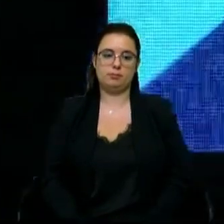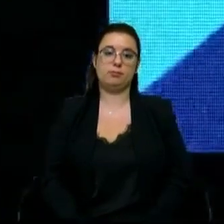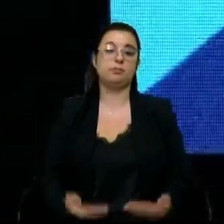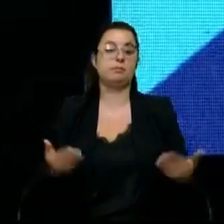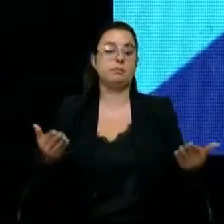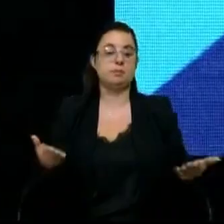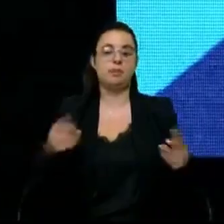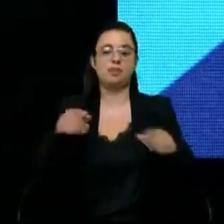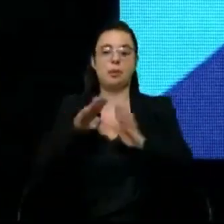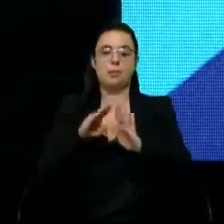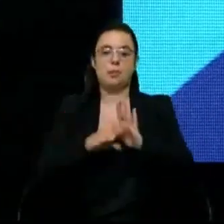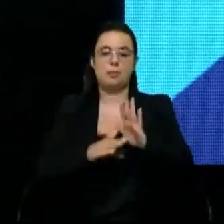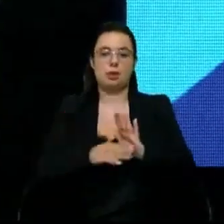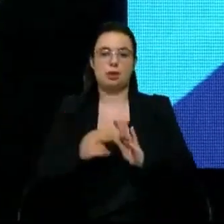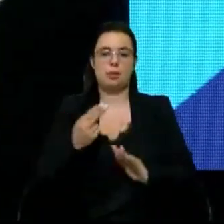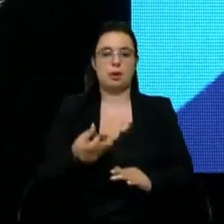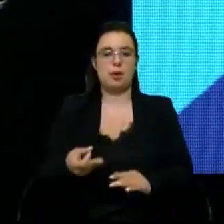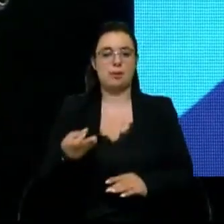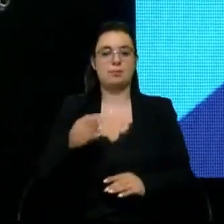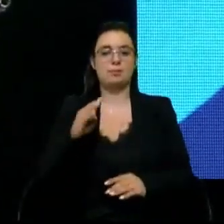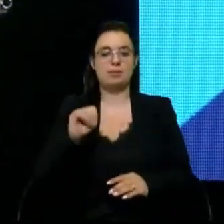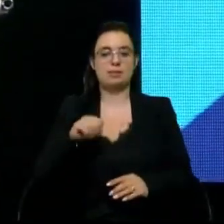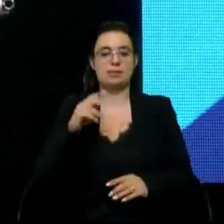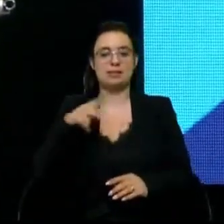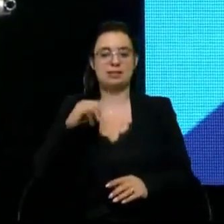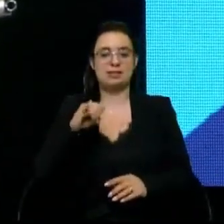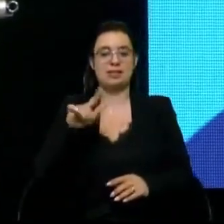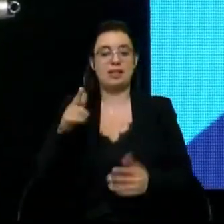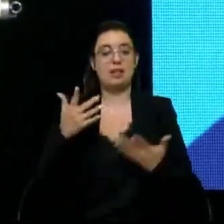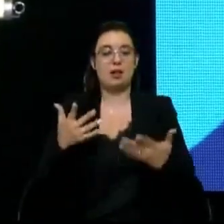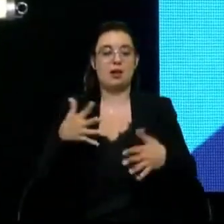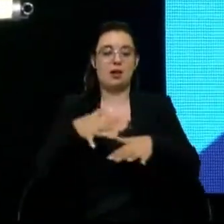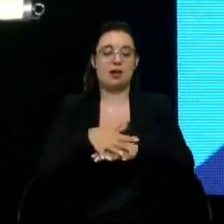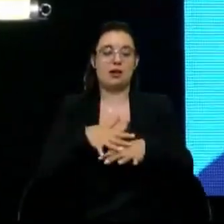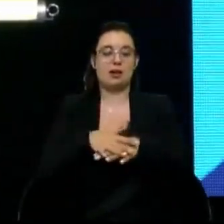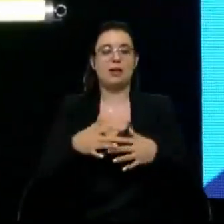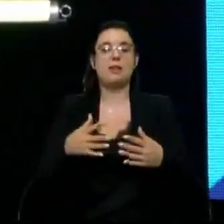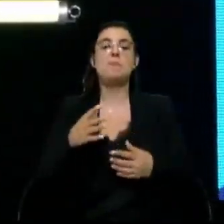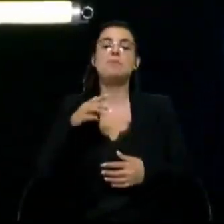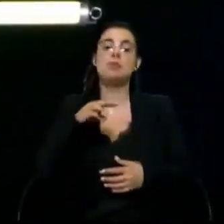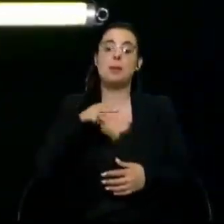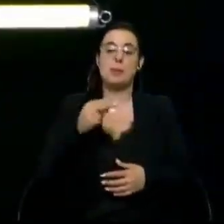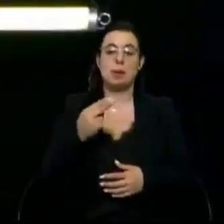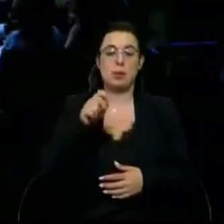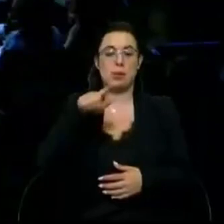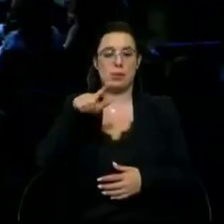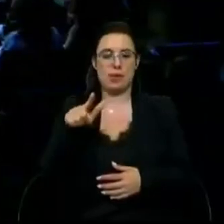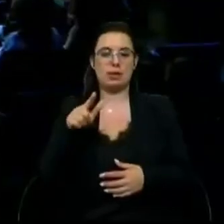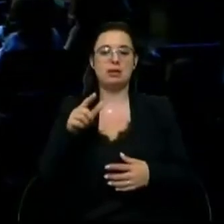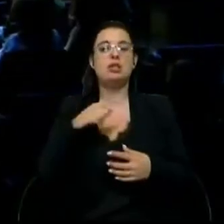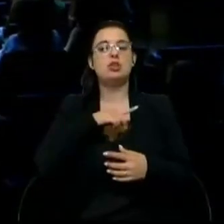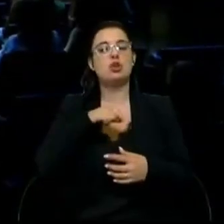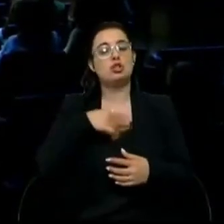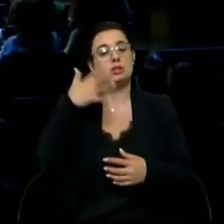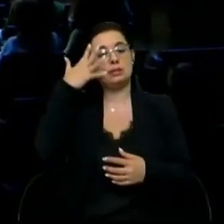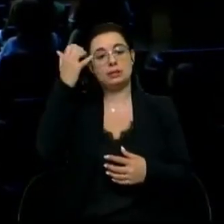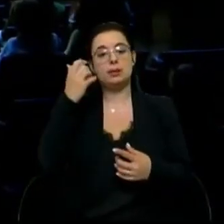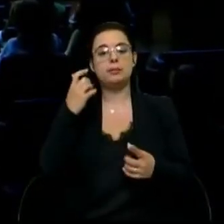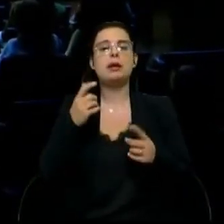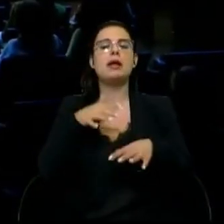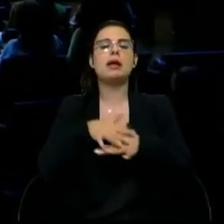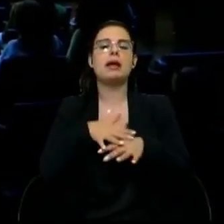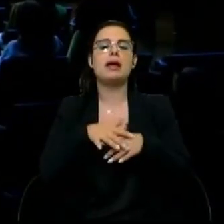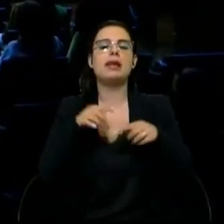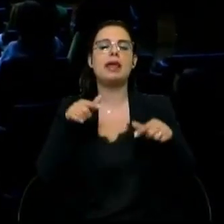Este é, o programa Upskill, que agora vai ter uma rede Alumni. Manuel Garcia, coordenador deste programa, vamos saber o que é que esta